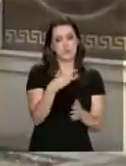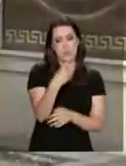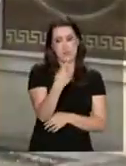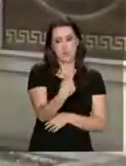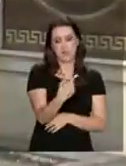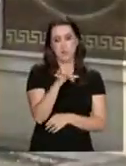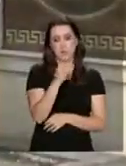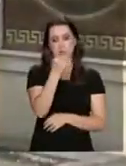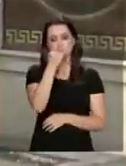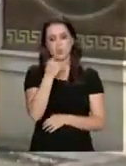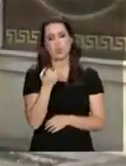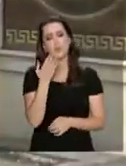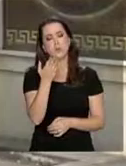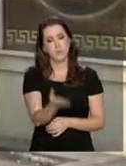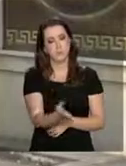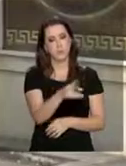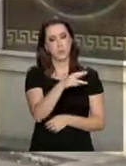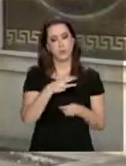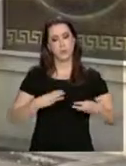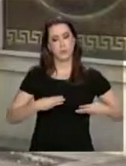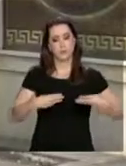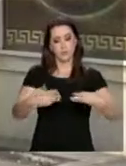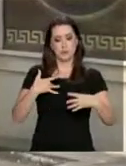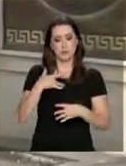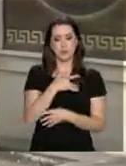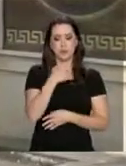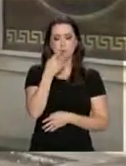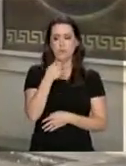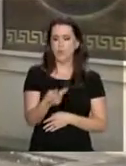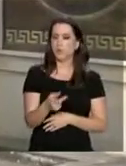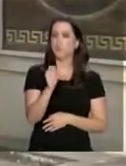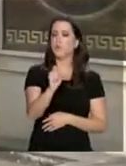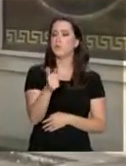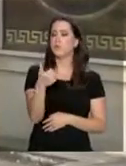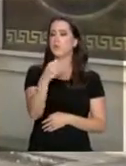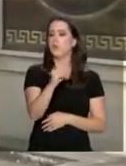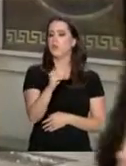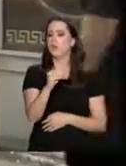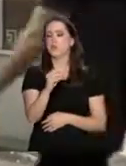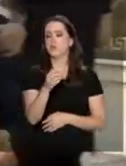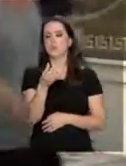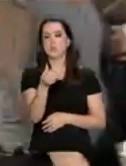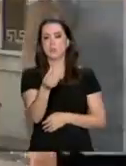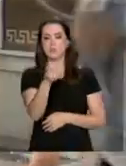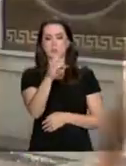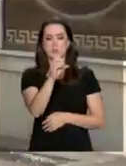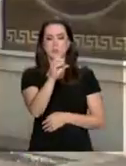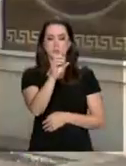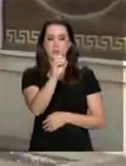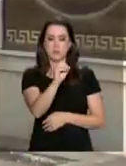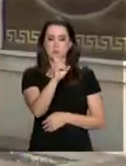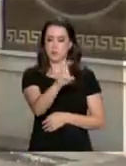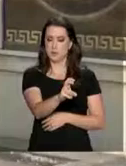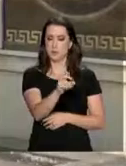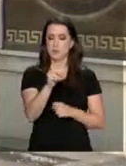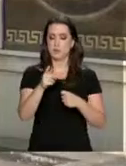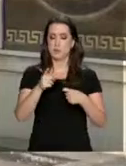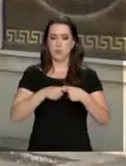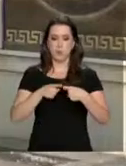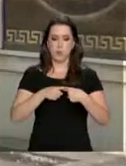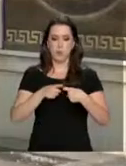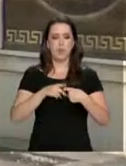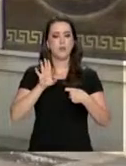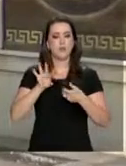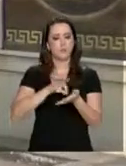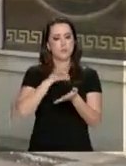de janeiro. Segundo o Ministério da Saúde, até agora 10.205 médicos brasileiros e estrangeiros sem registro no país